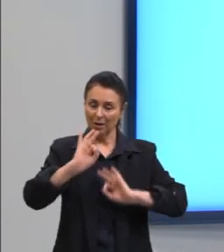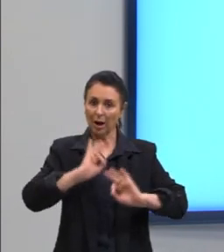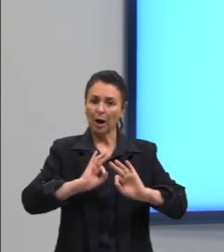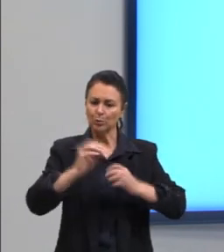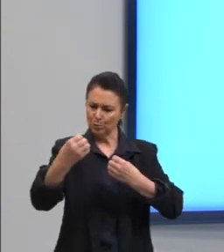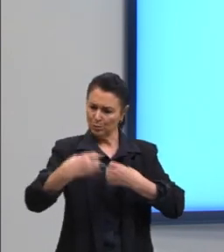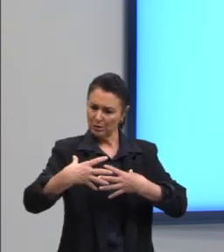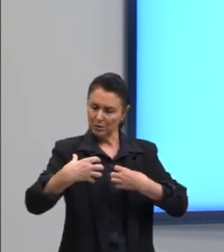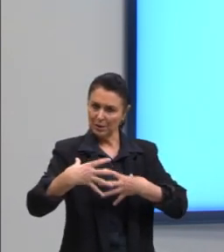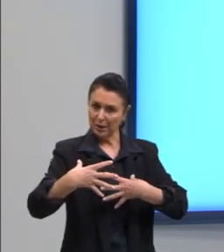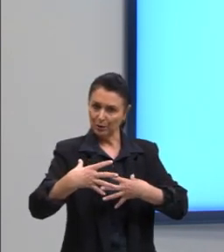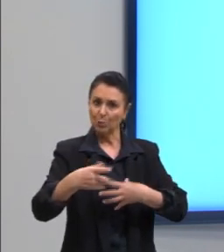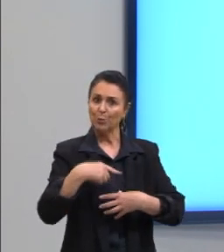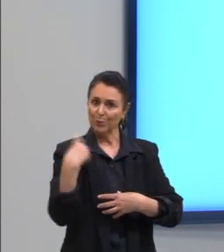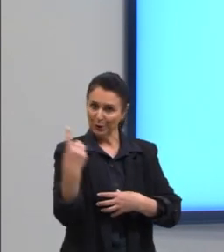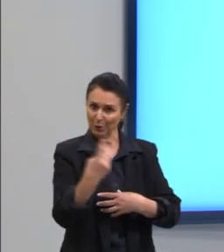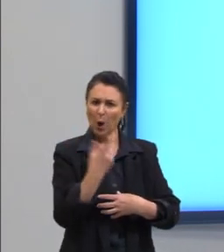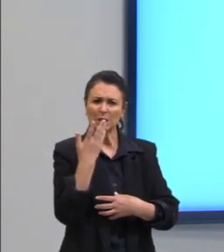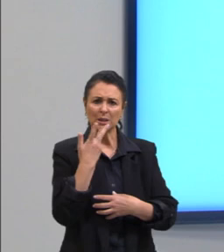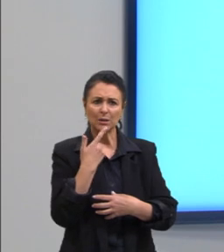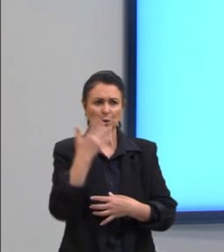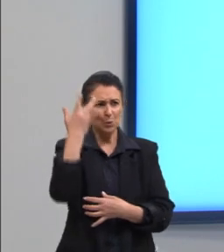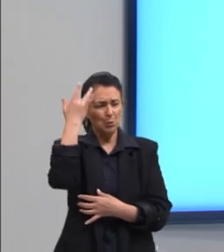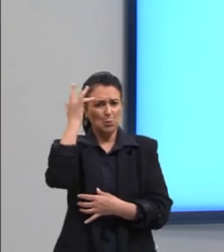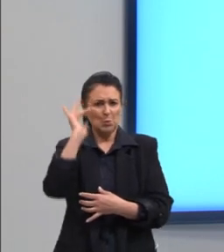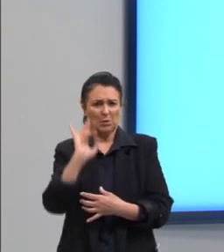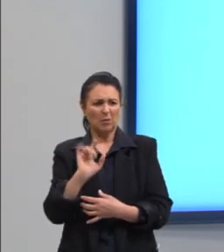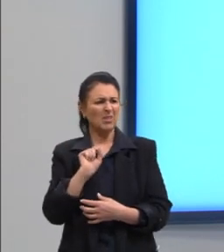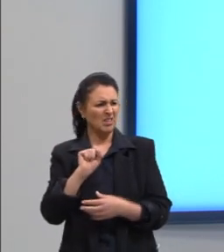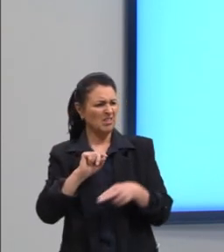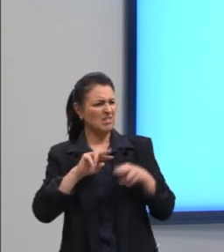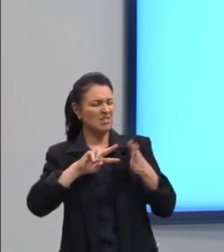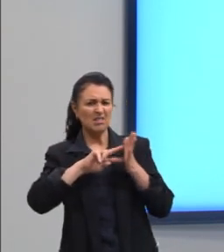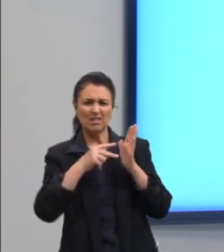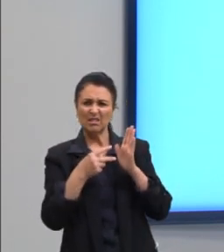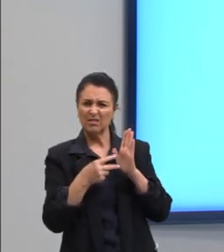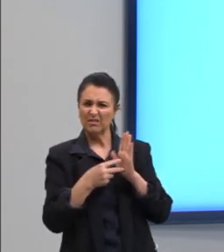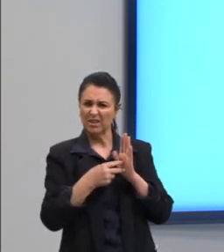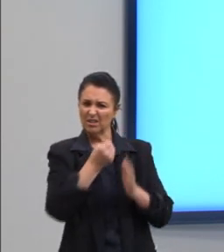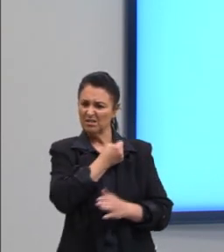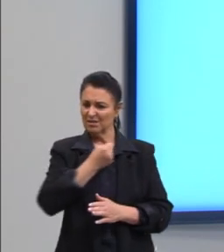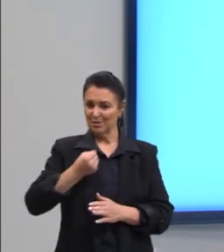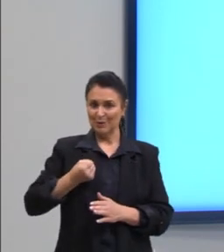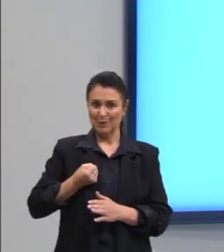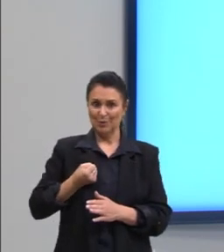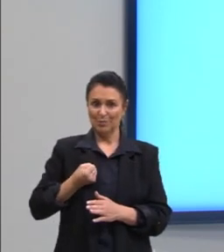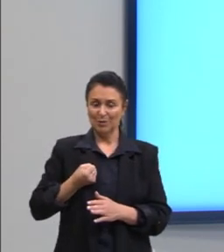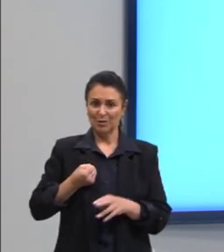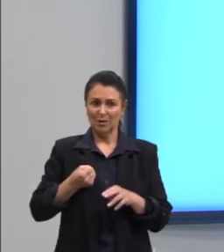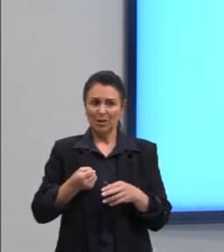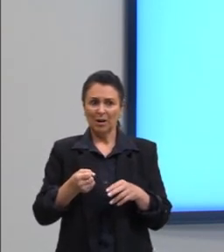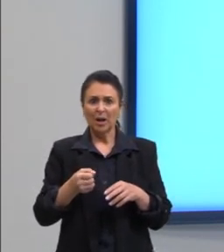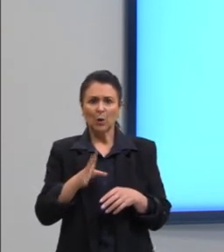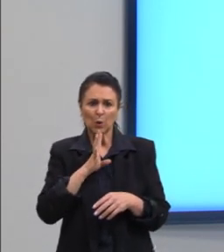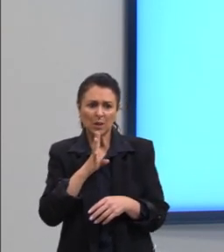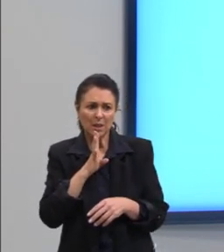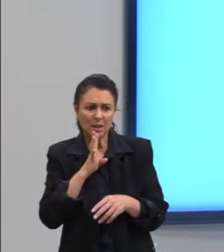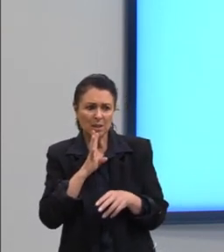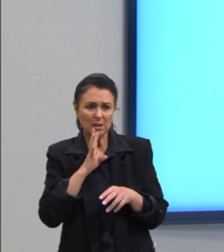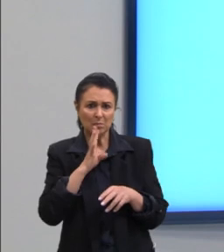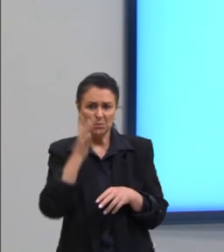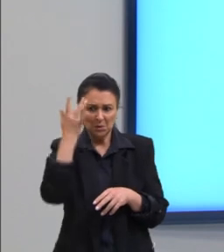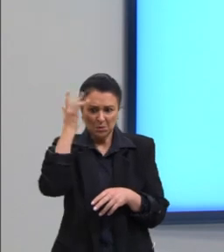ensinados desde criança e às vezes a gente não sabe, poxa, são esses números, são o que a gente conhece, mas a gente não sabe que são